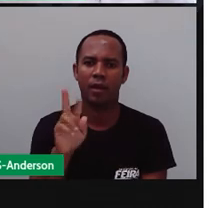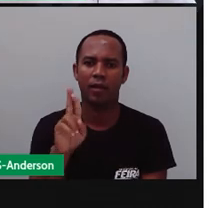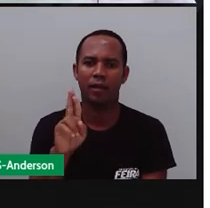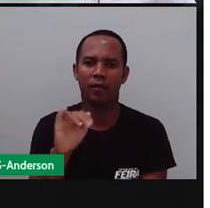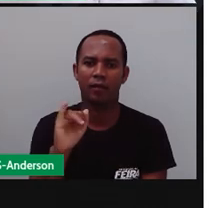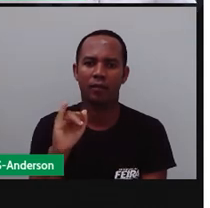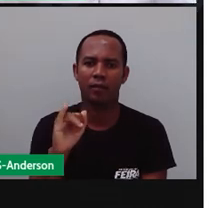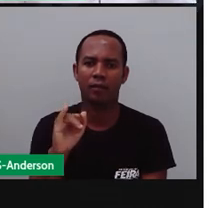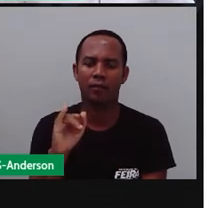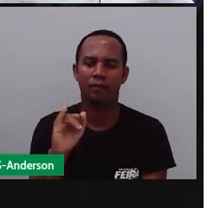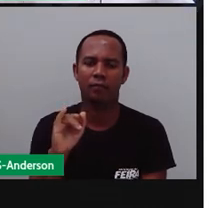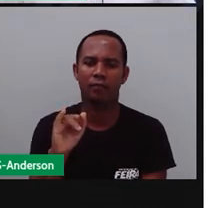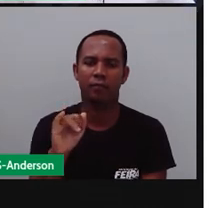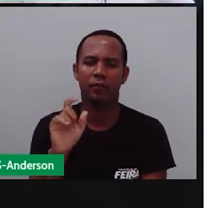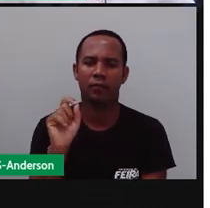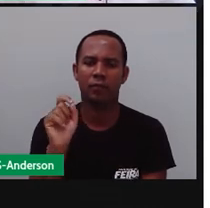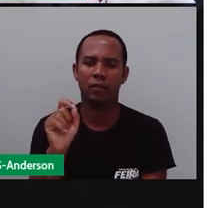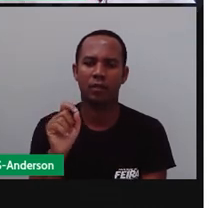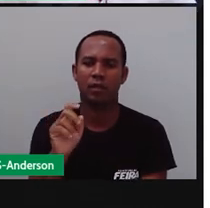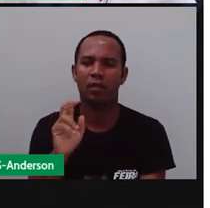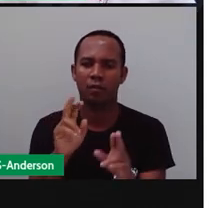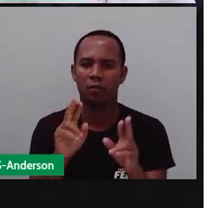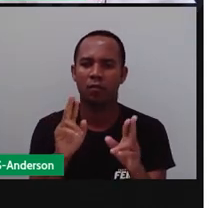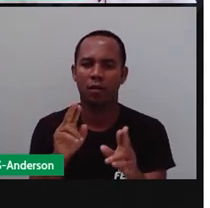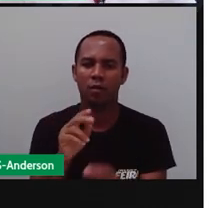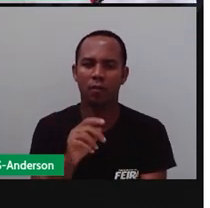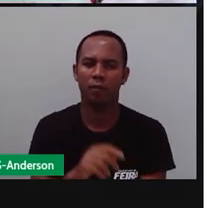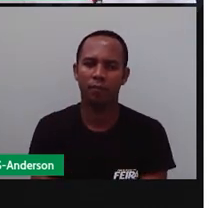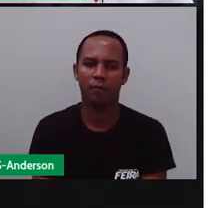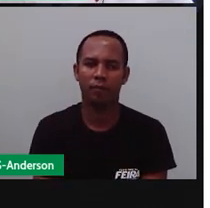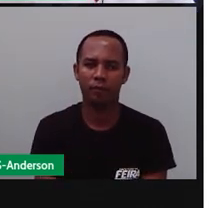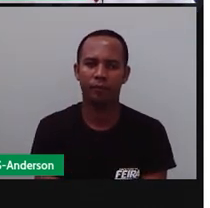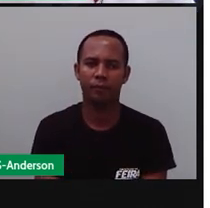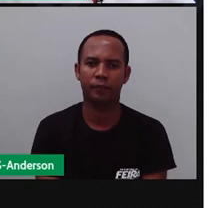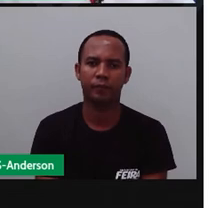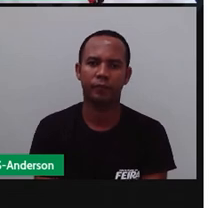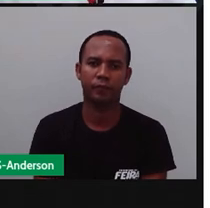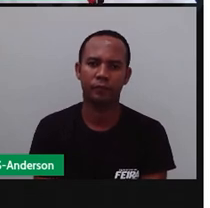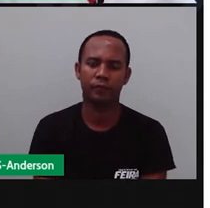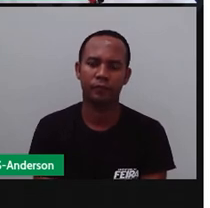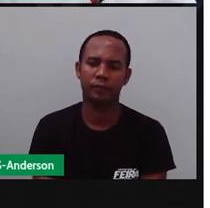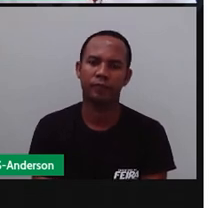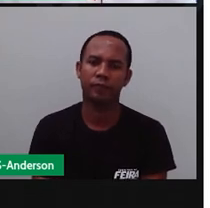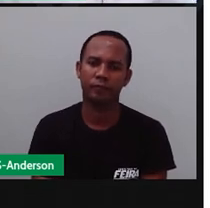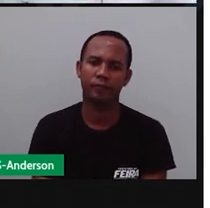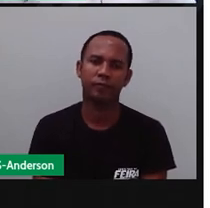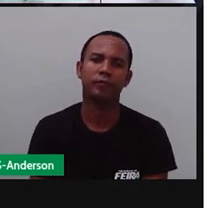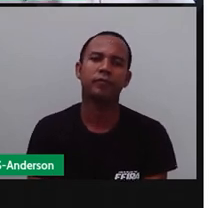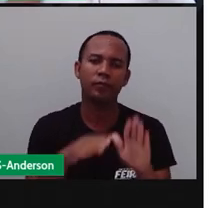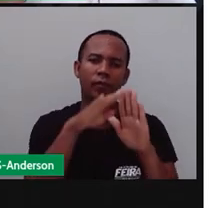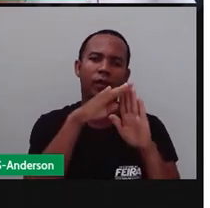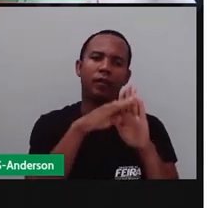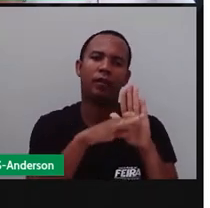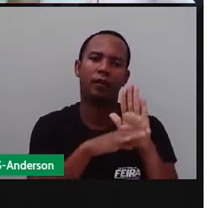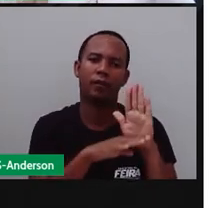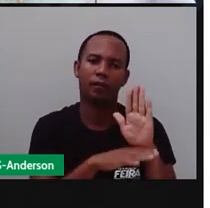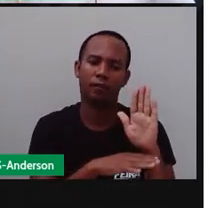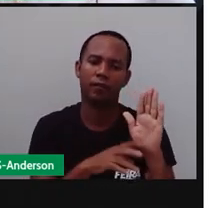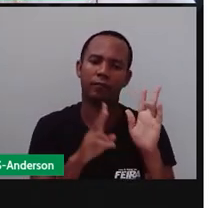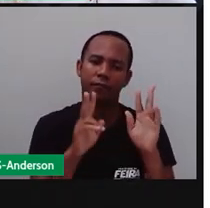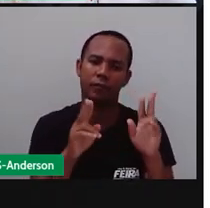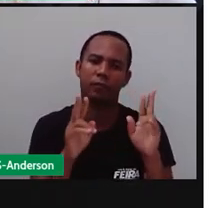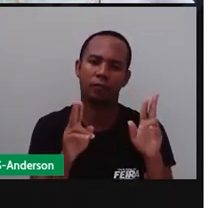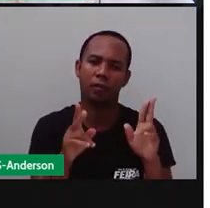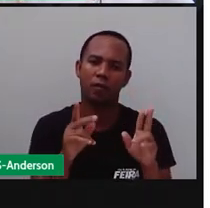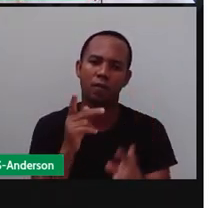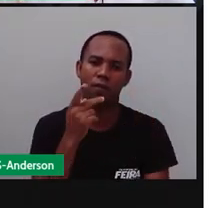né? Na verdade, tem a mesma especificidade, tem a mesma particularidade, segue a mesma regra. Se pronuncia I